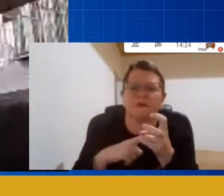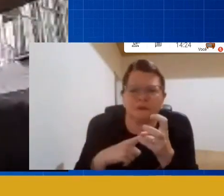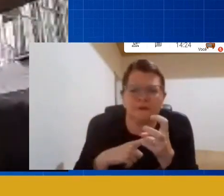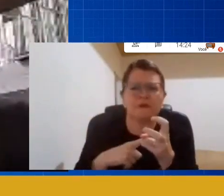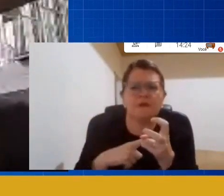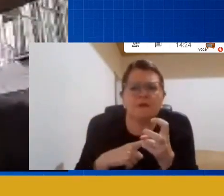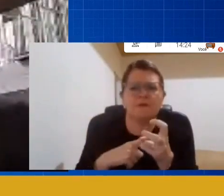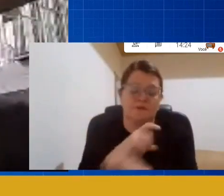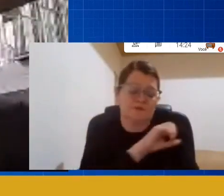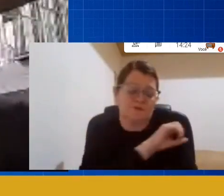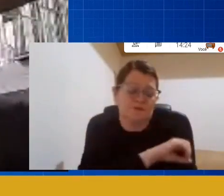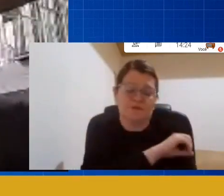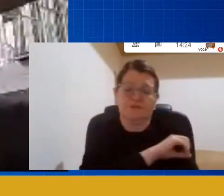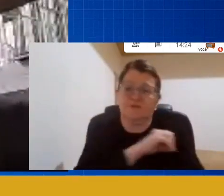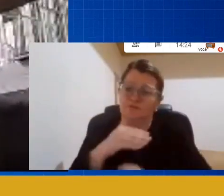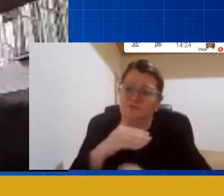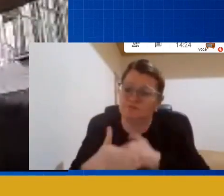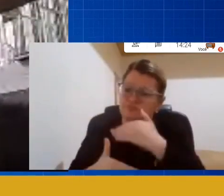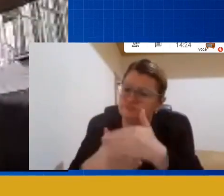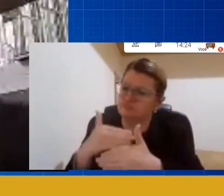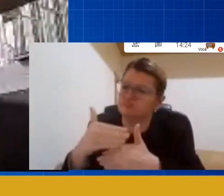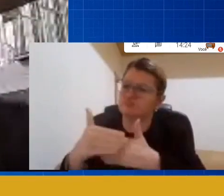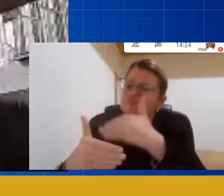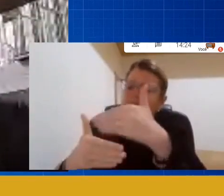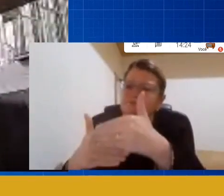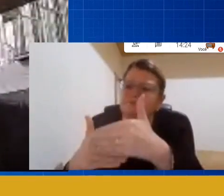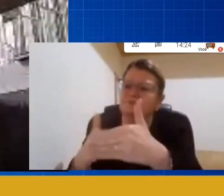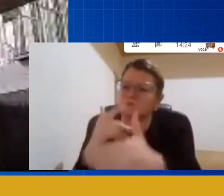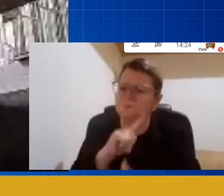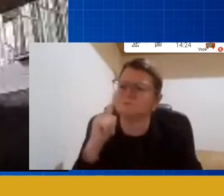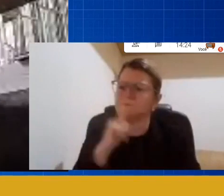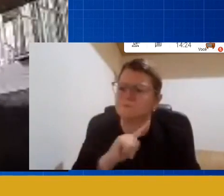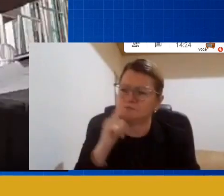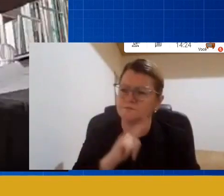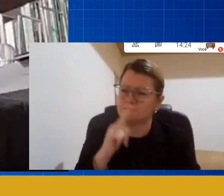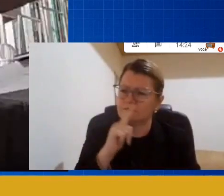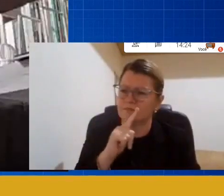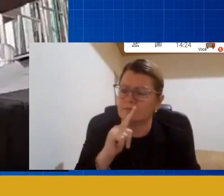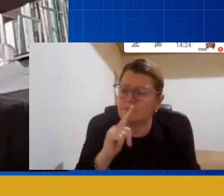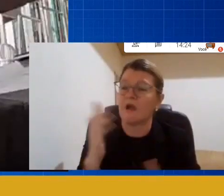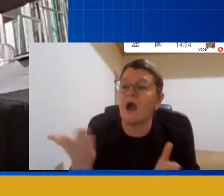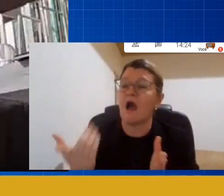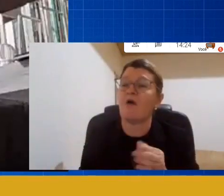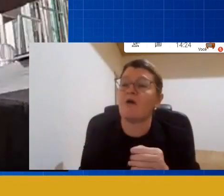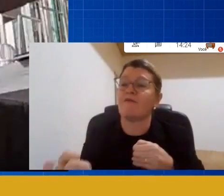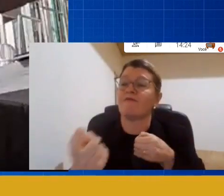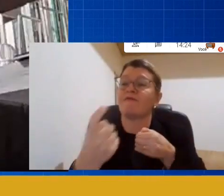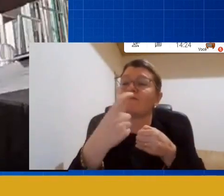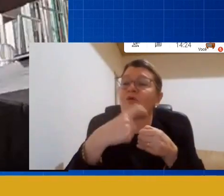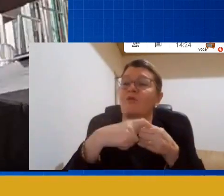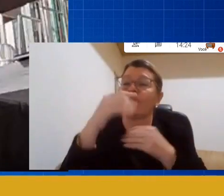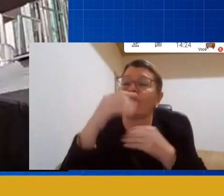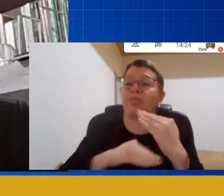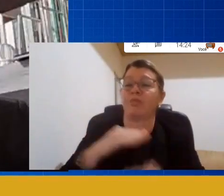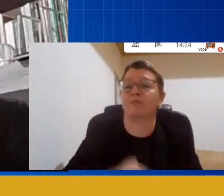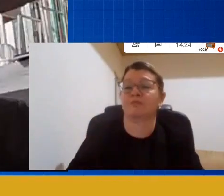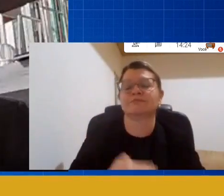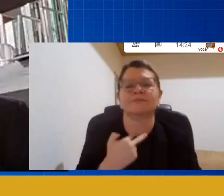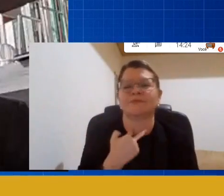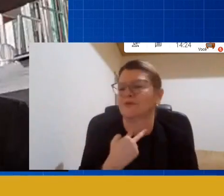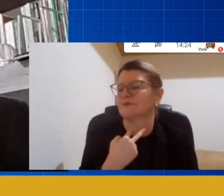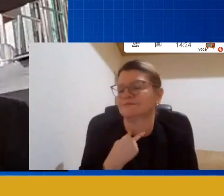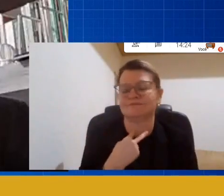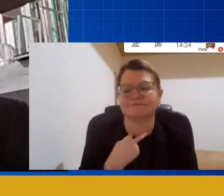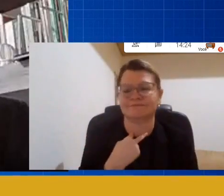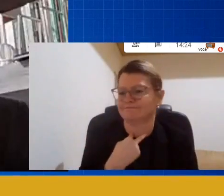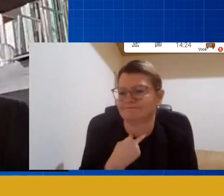educação infantil nas últimas décadas, e a gente não pode retroceder nesse processo. E dentro